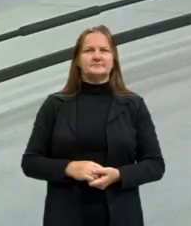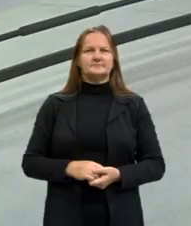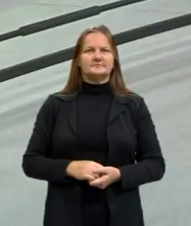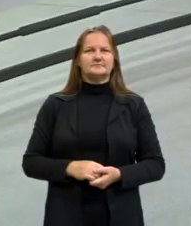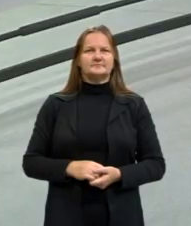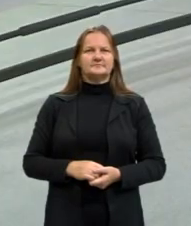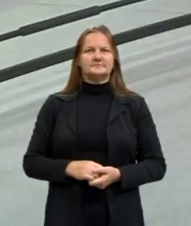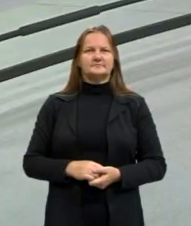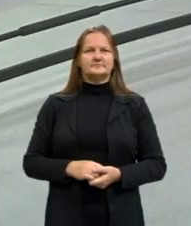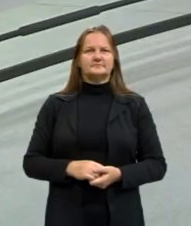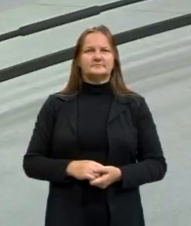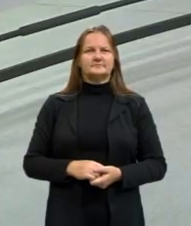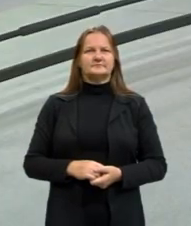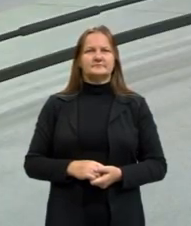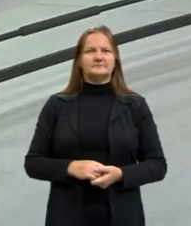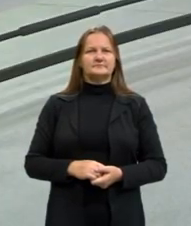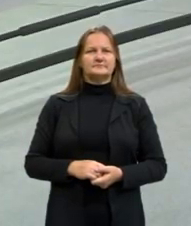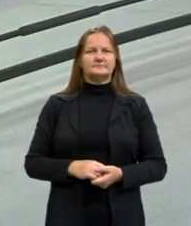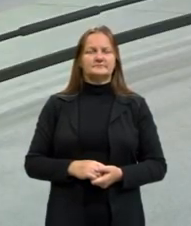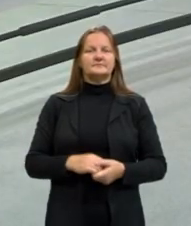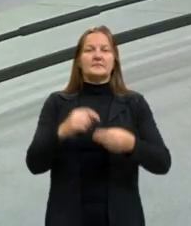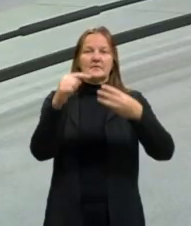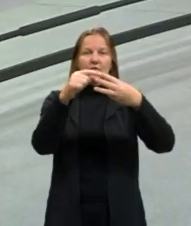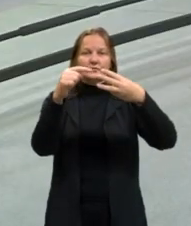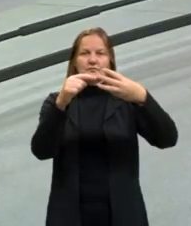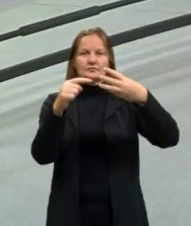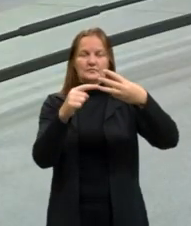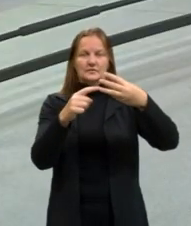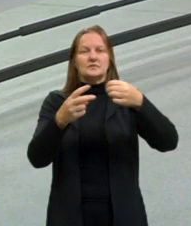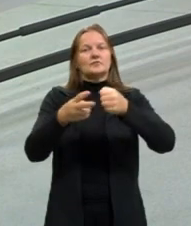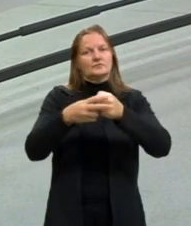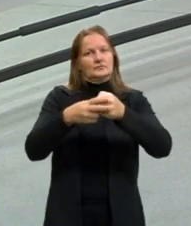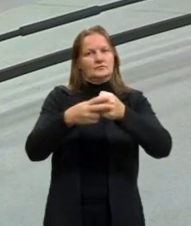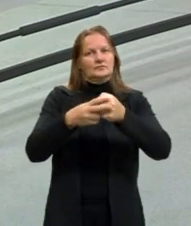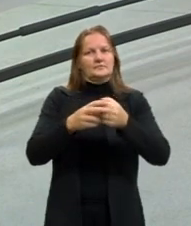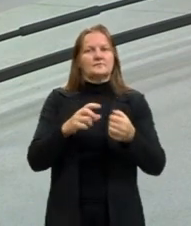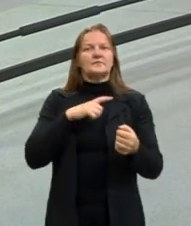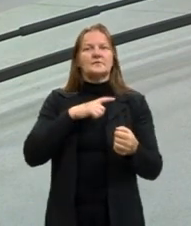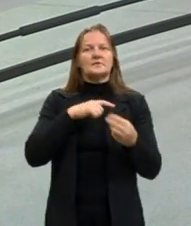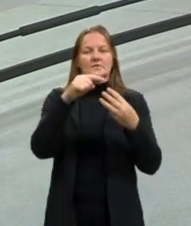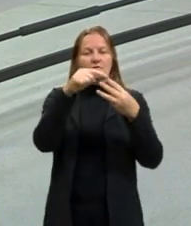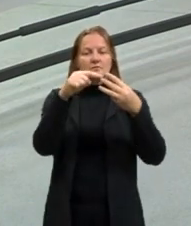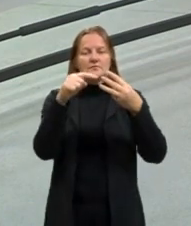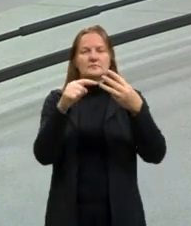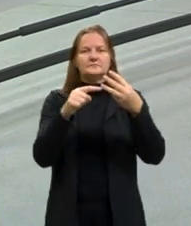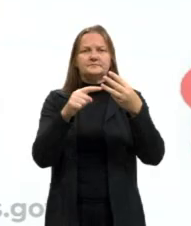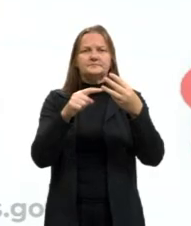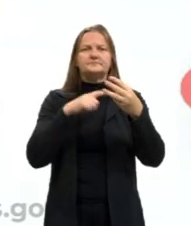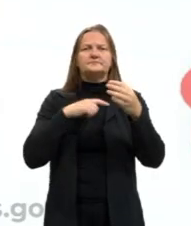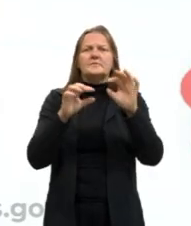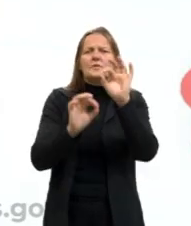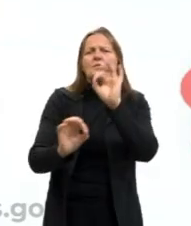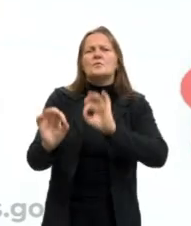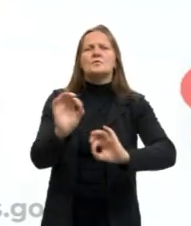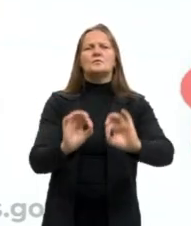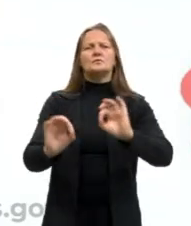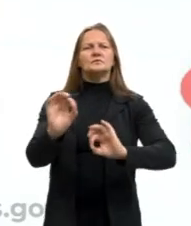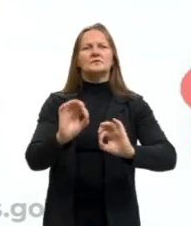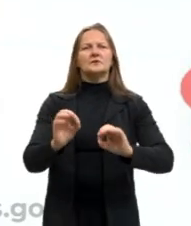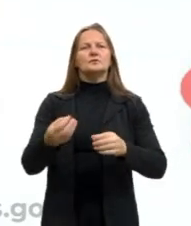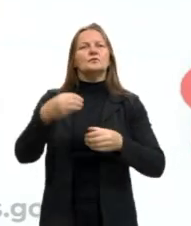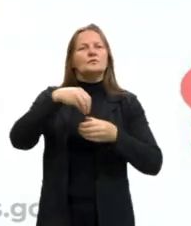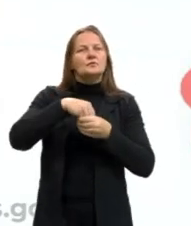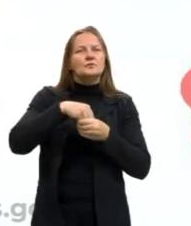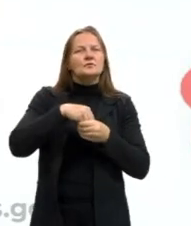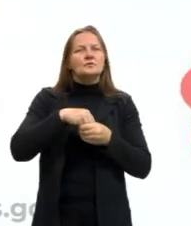Além dos três modos verbais, esses modos verbais estão organizados, dentro